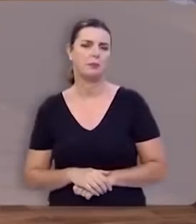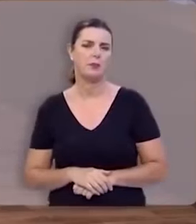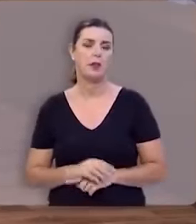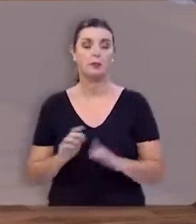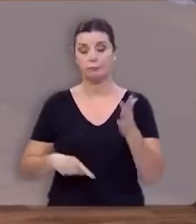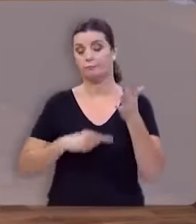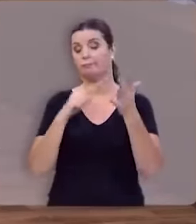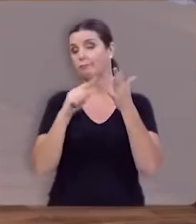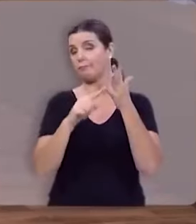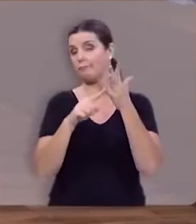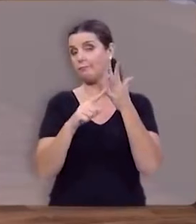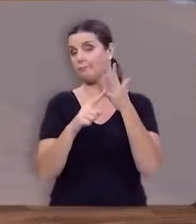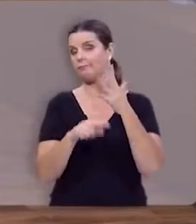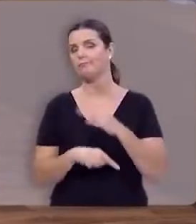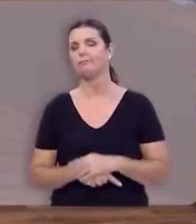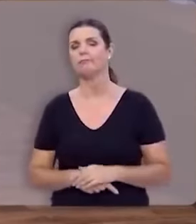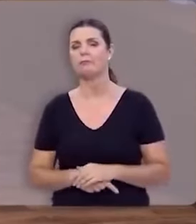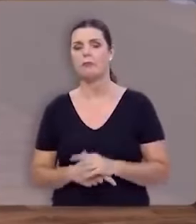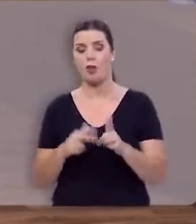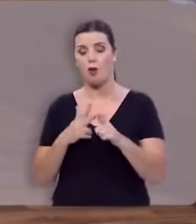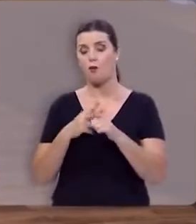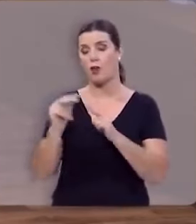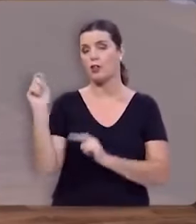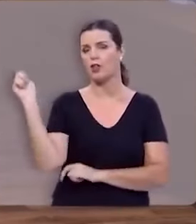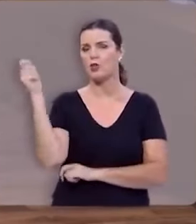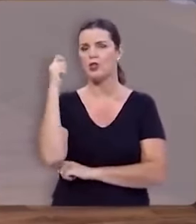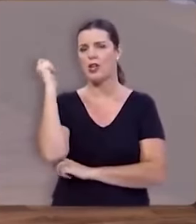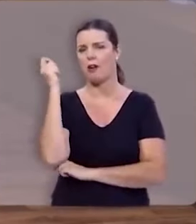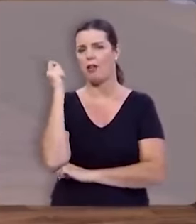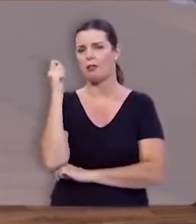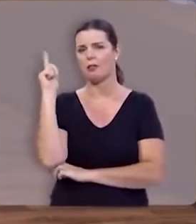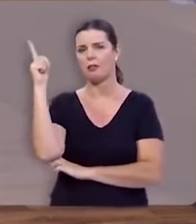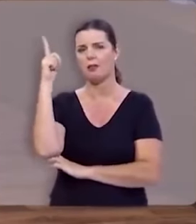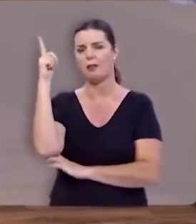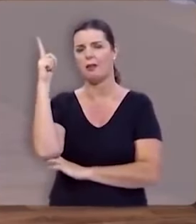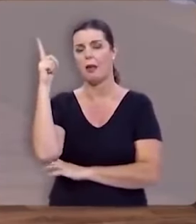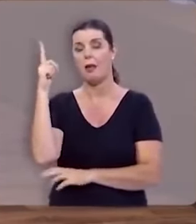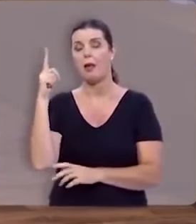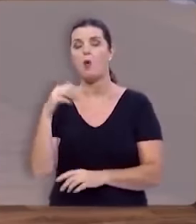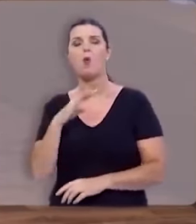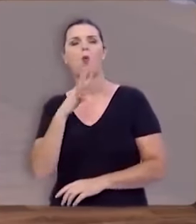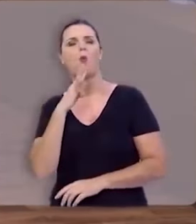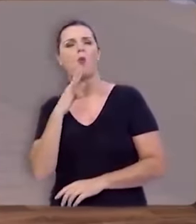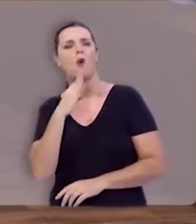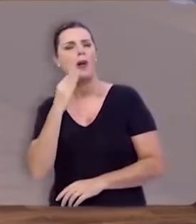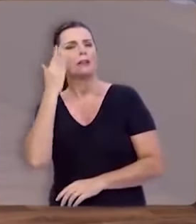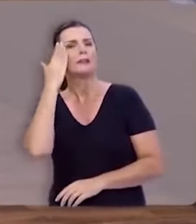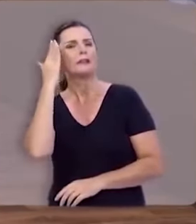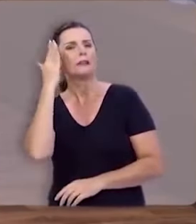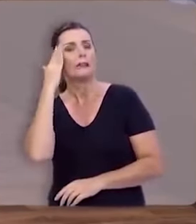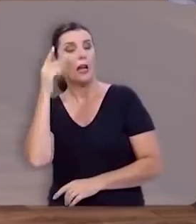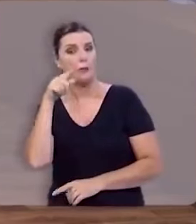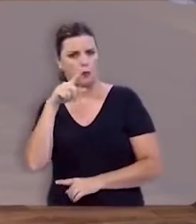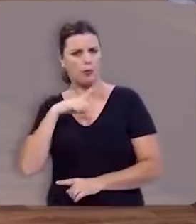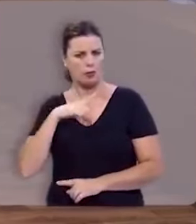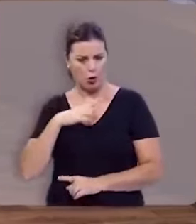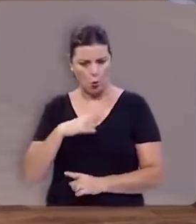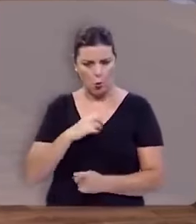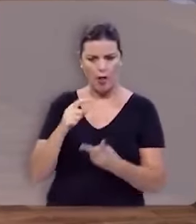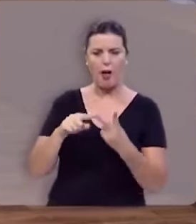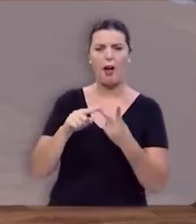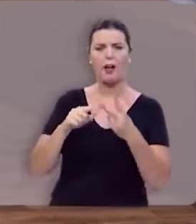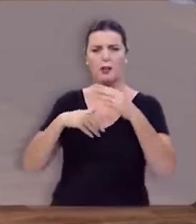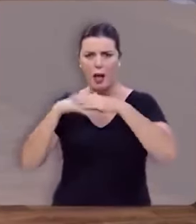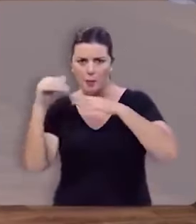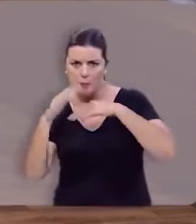mas em quinto lugar o vencedor de gigantes é aquele que reconhece que embora você tenha coragem